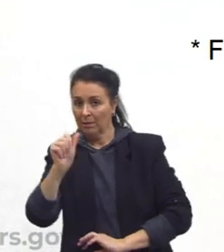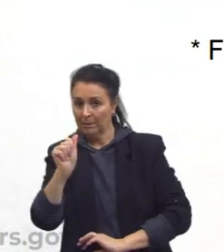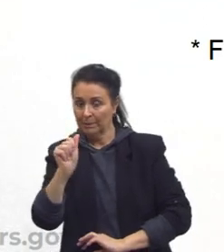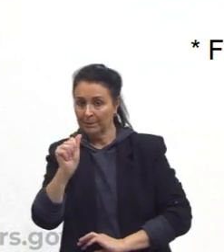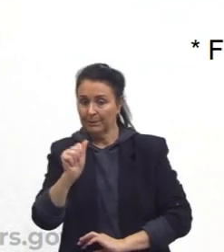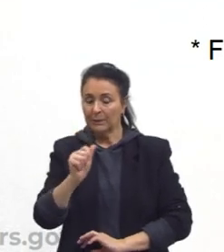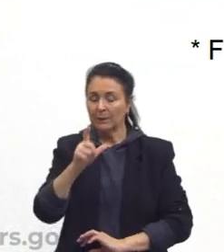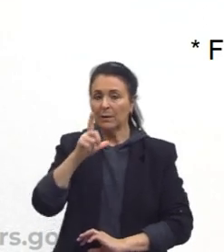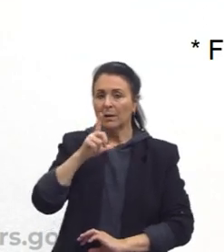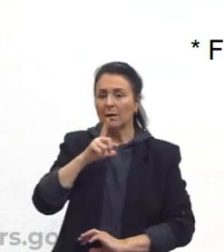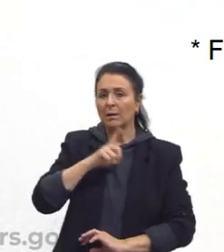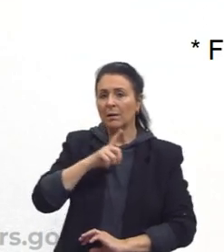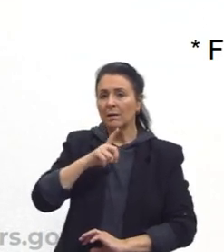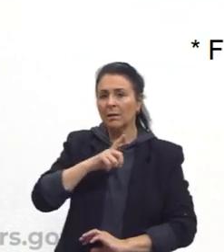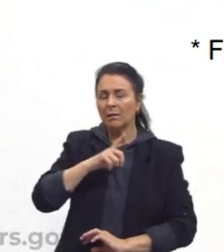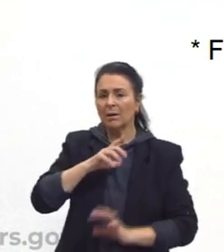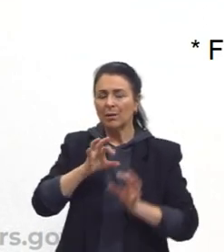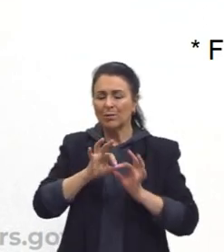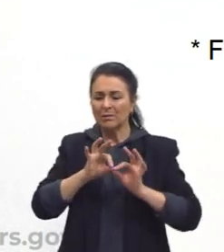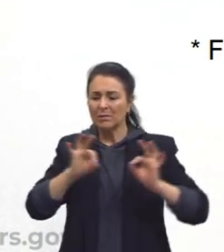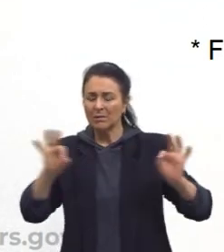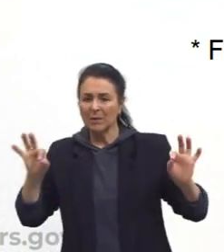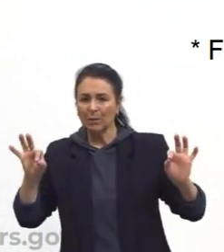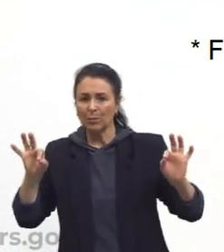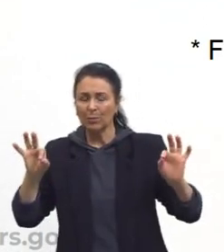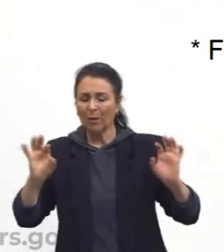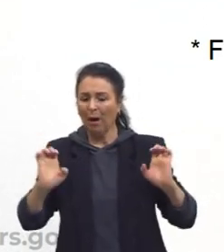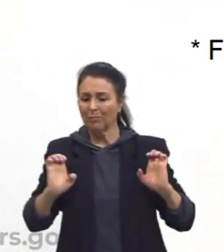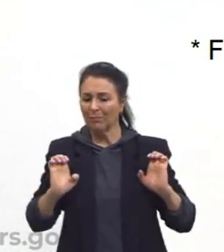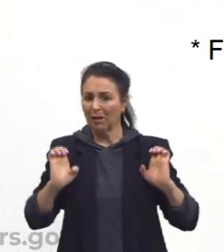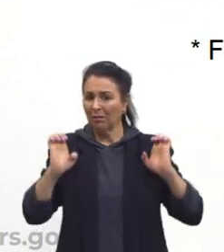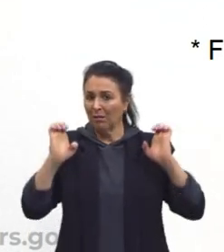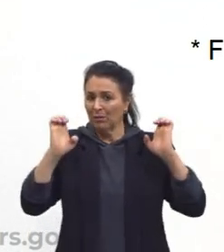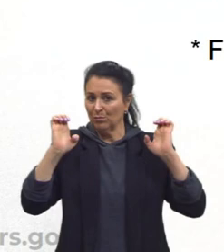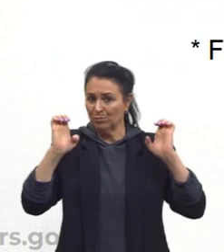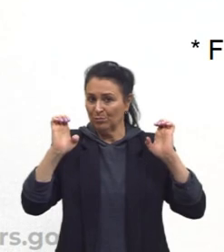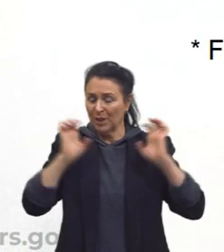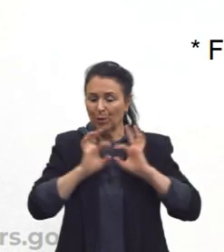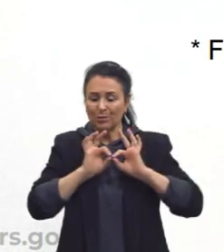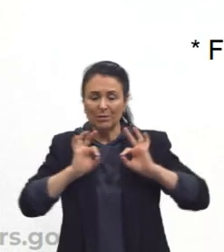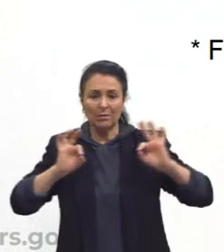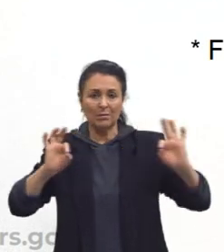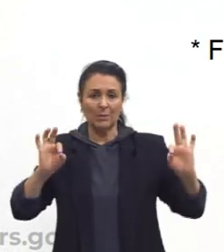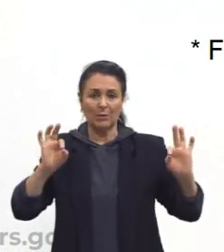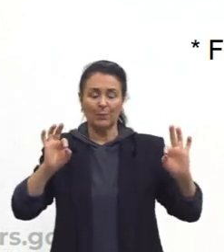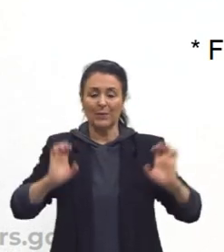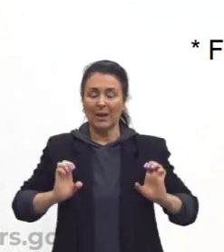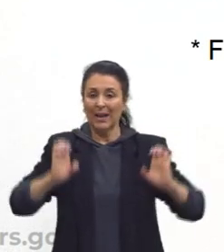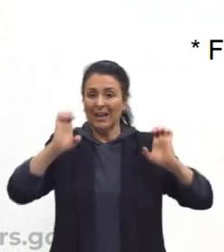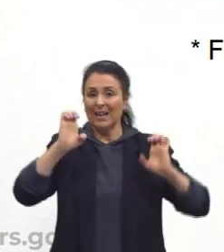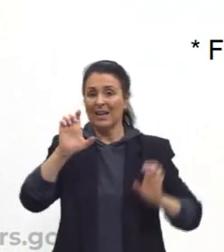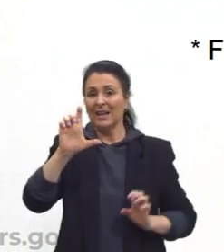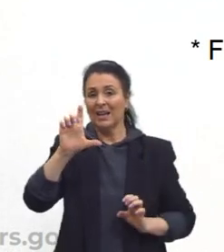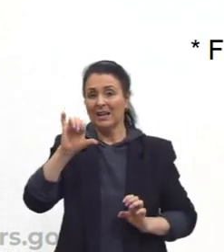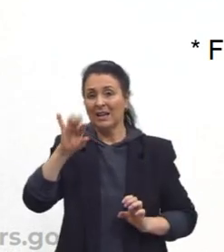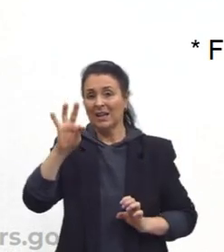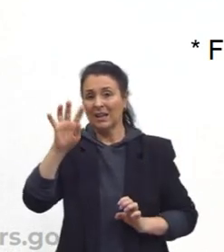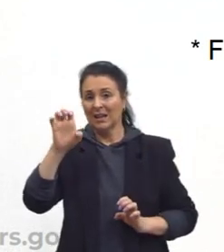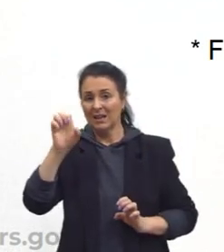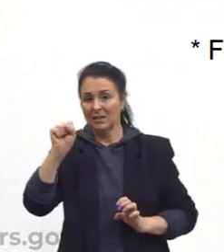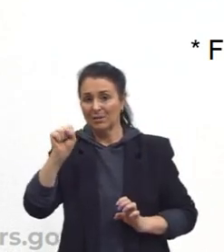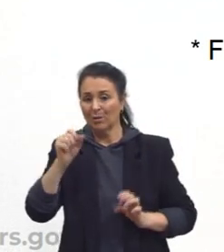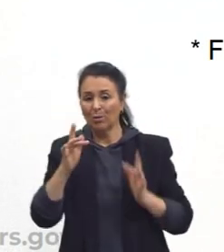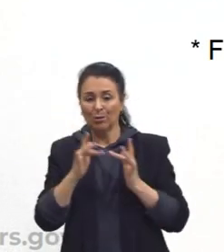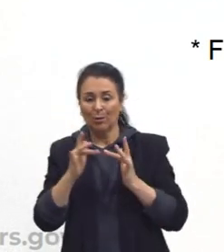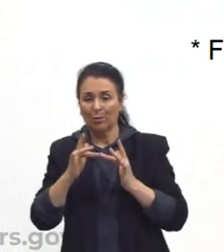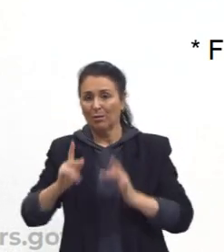Aqui é um distanciamento tão grande das elites, é algo interessante. As elites do povo, há